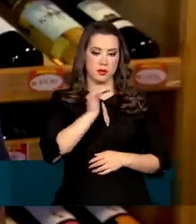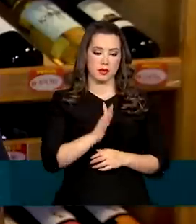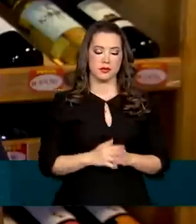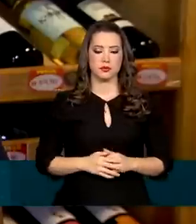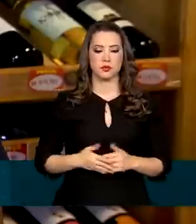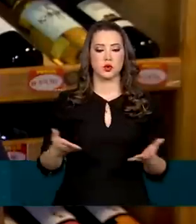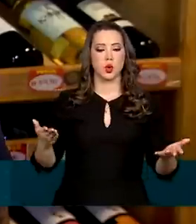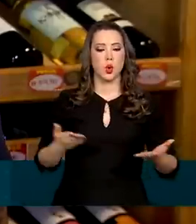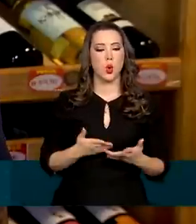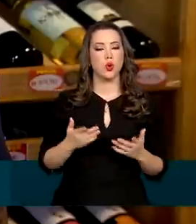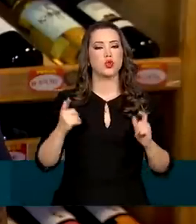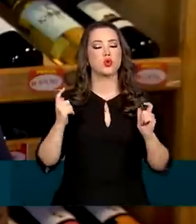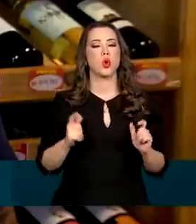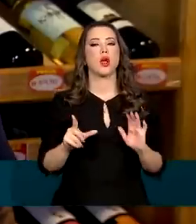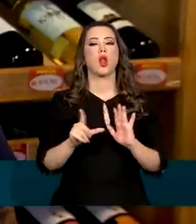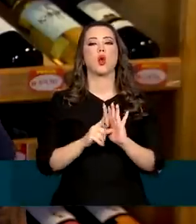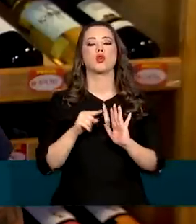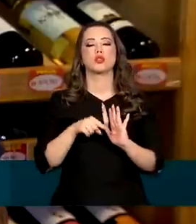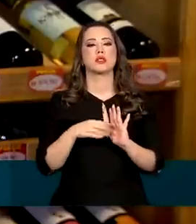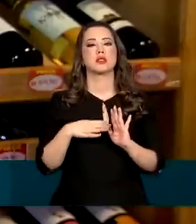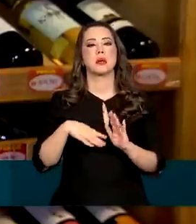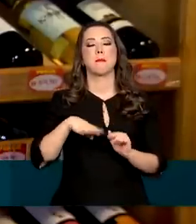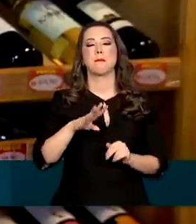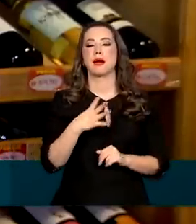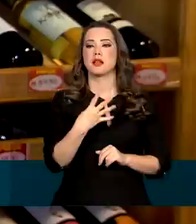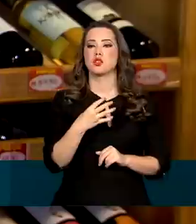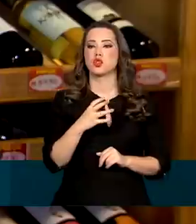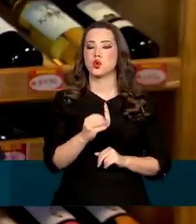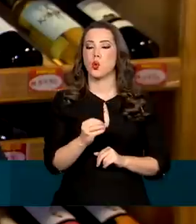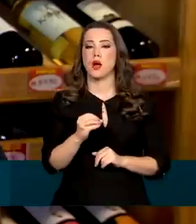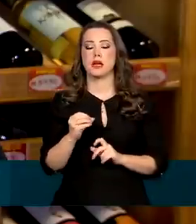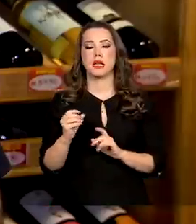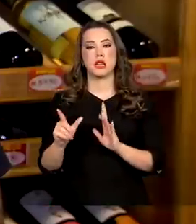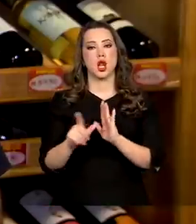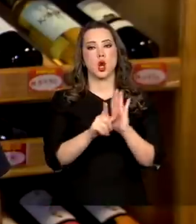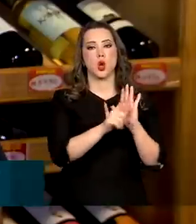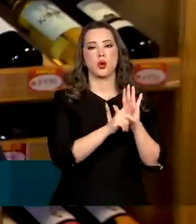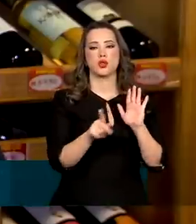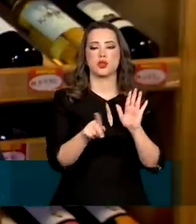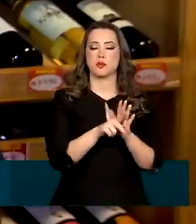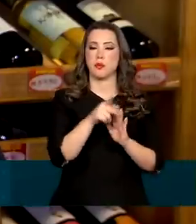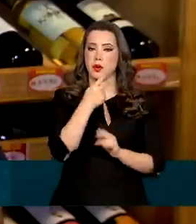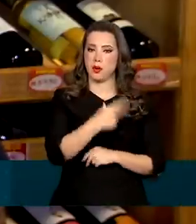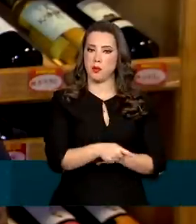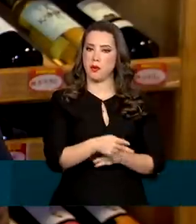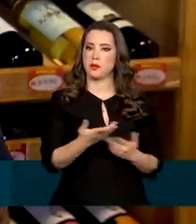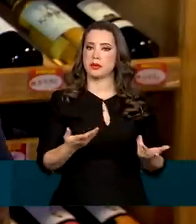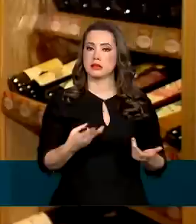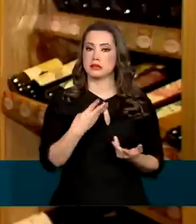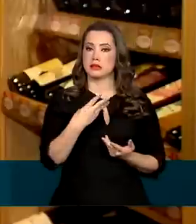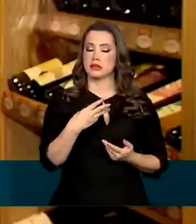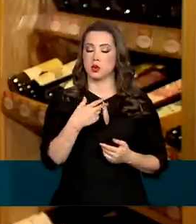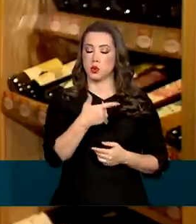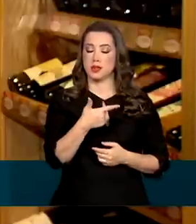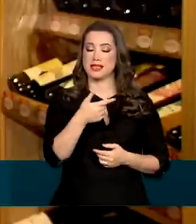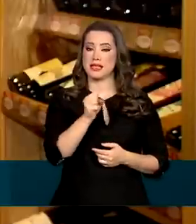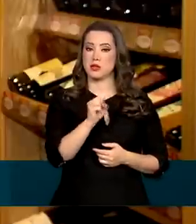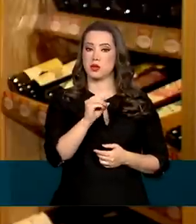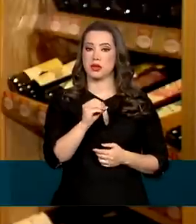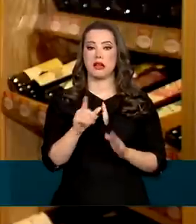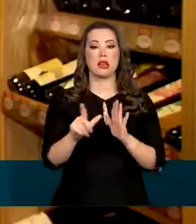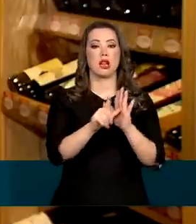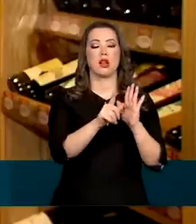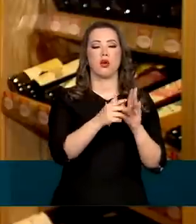mais de 40 vinícolas nacionais. De 350 rótulos, 280 são nacionais. Com qualidade